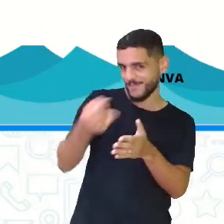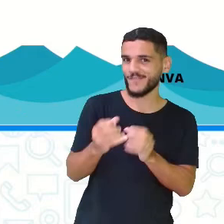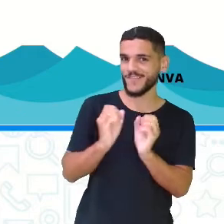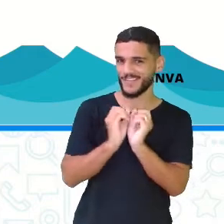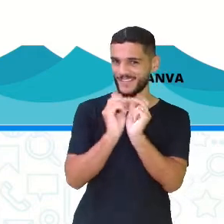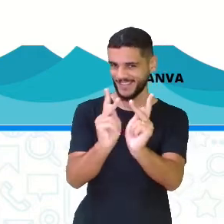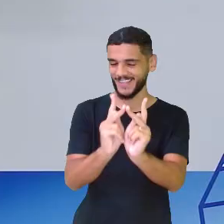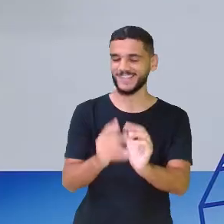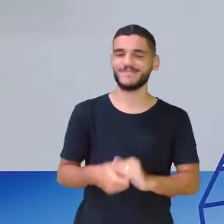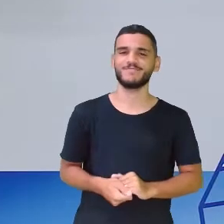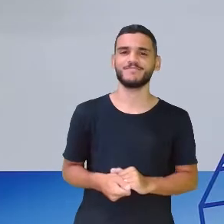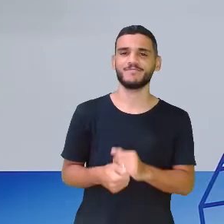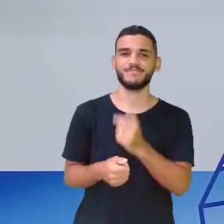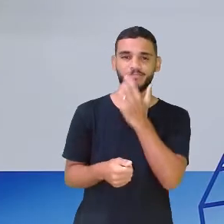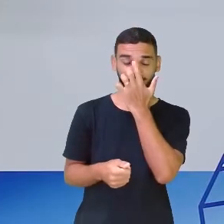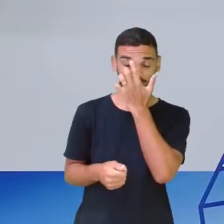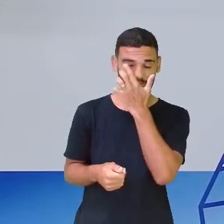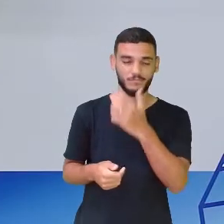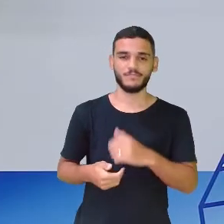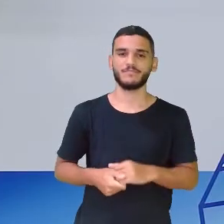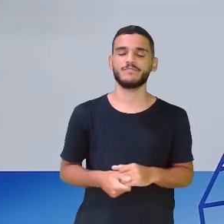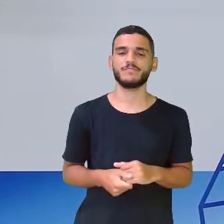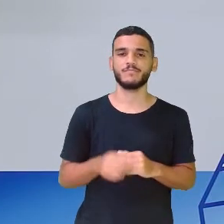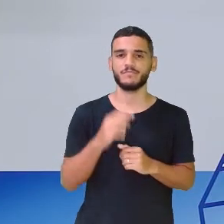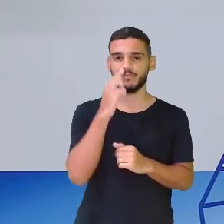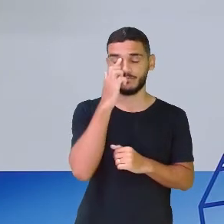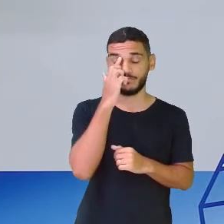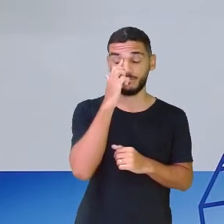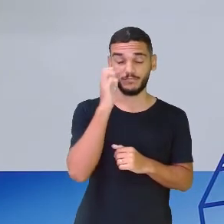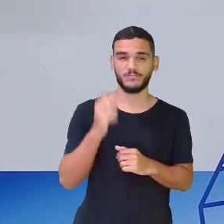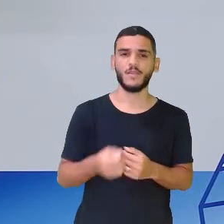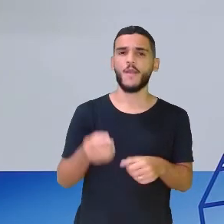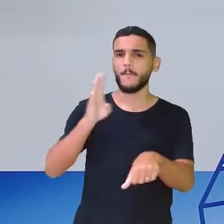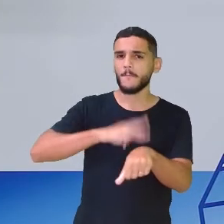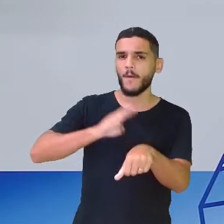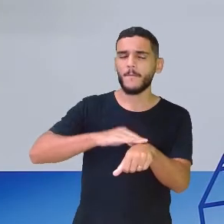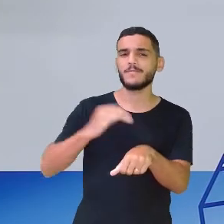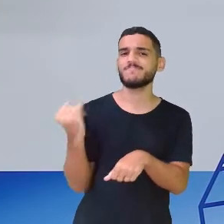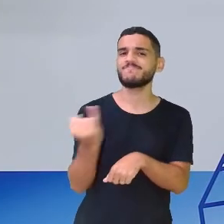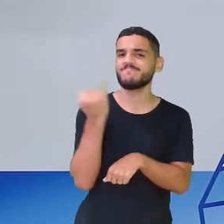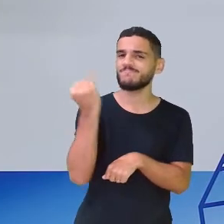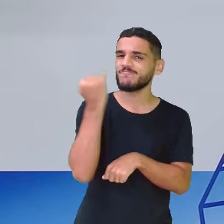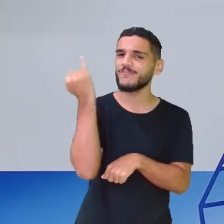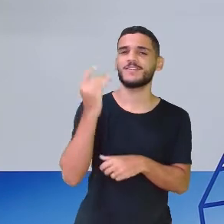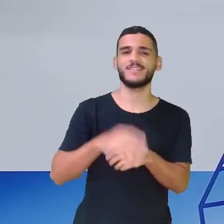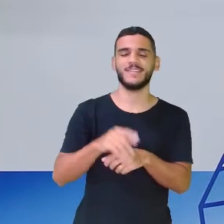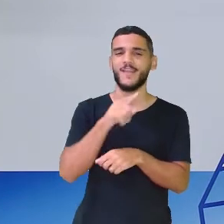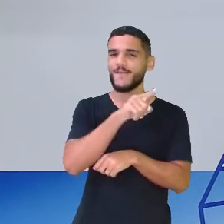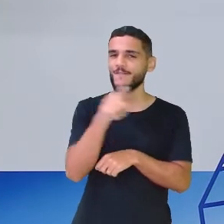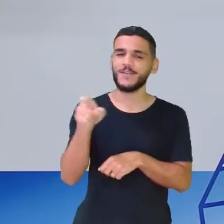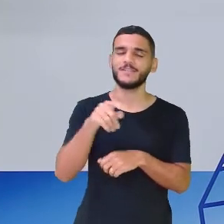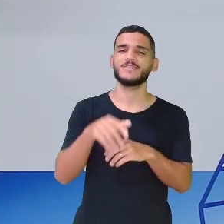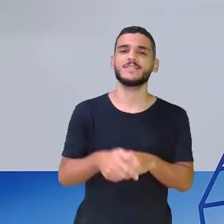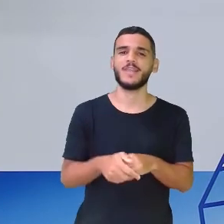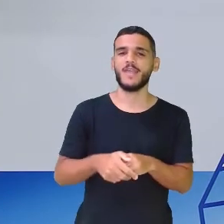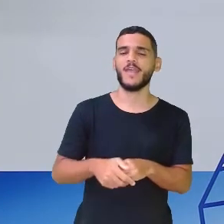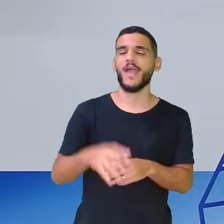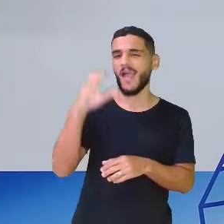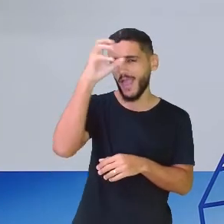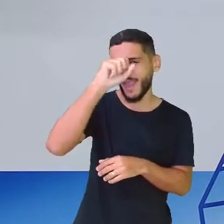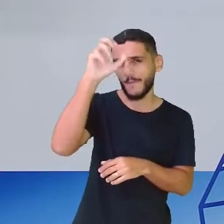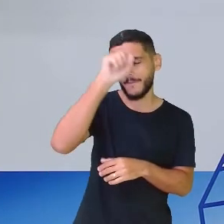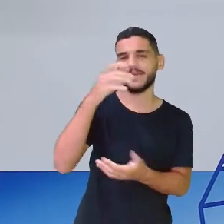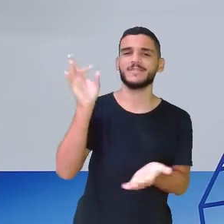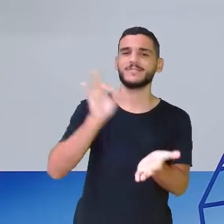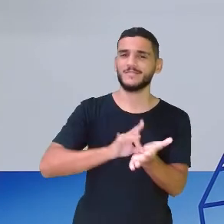leitura. Não deixa passar esse momento que é muito importante para você aprender